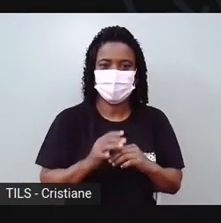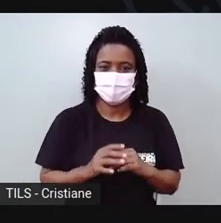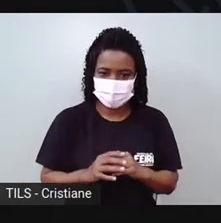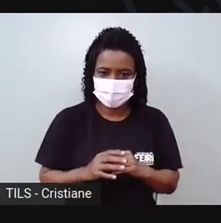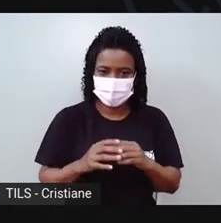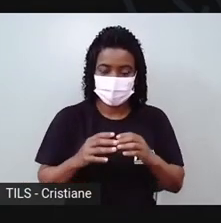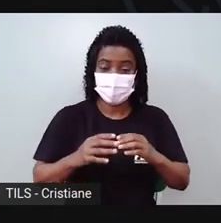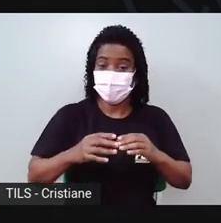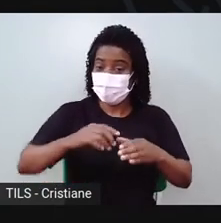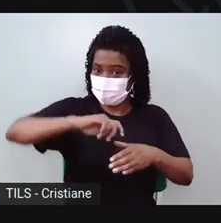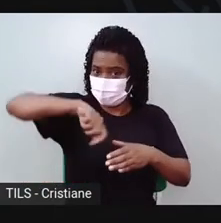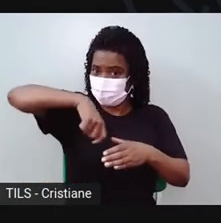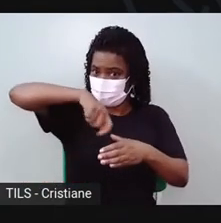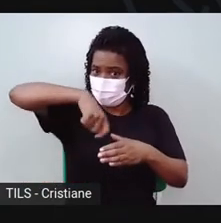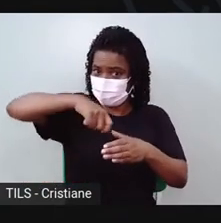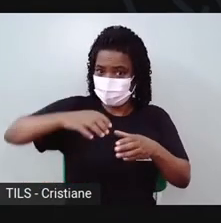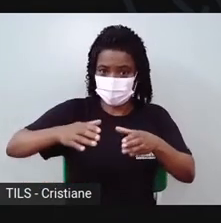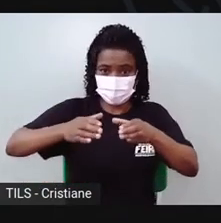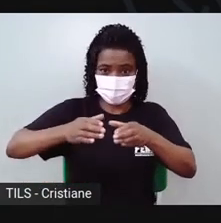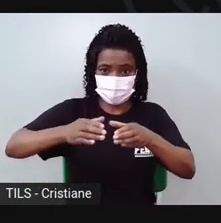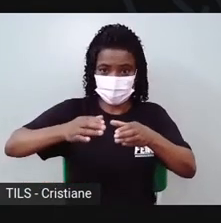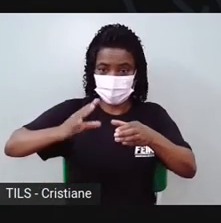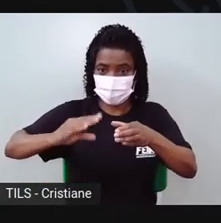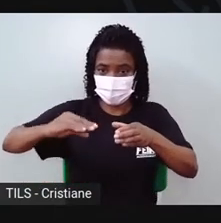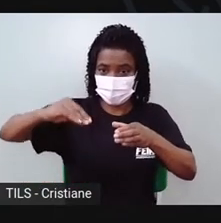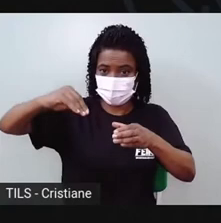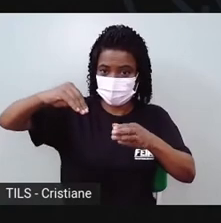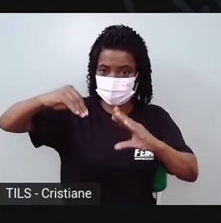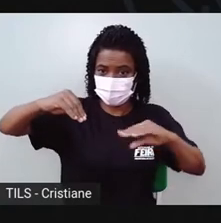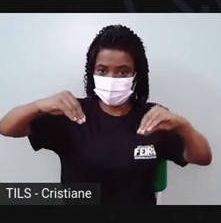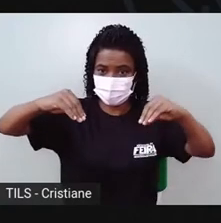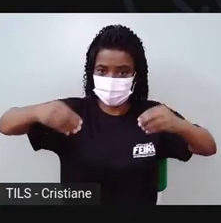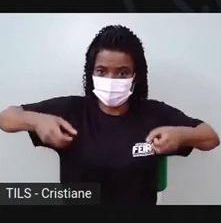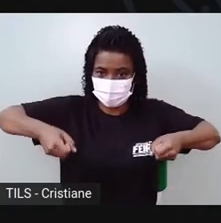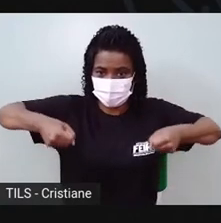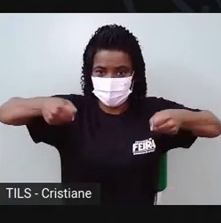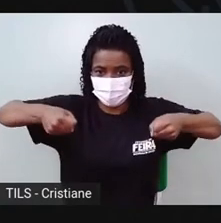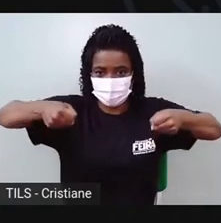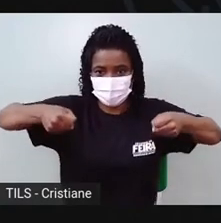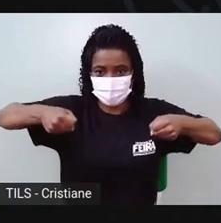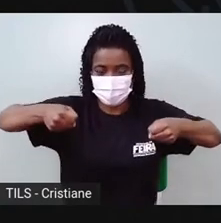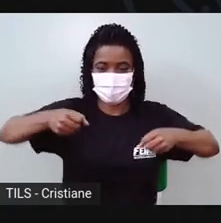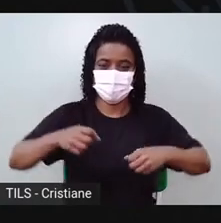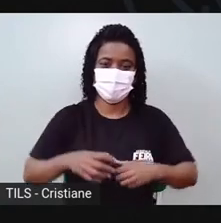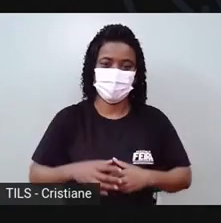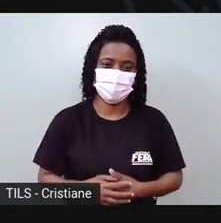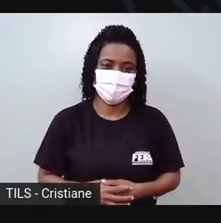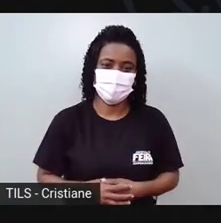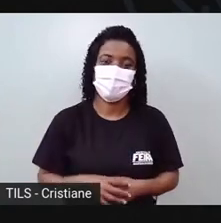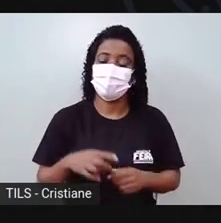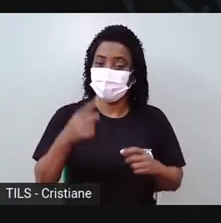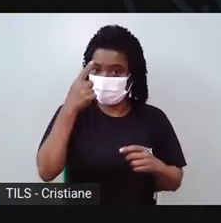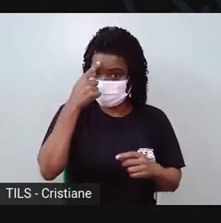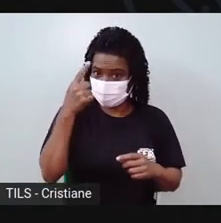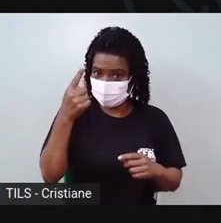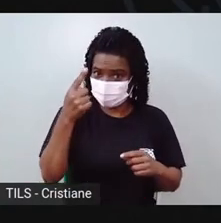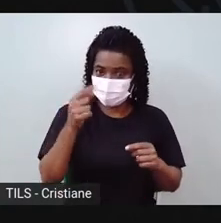as alcinhas. A gente vai fazer aqui uma minhoquinha.